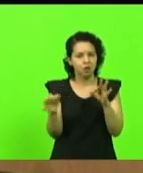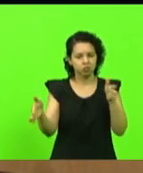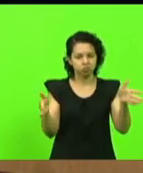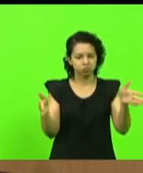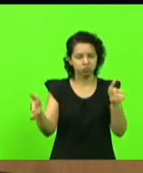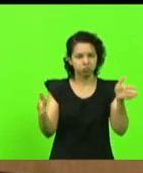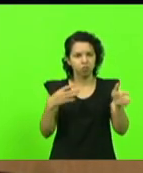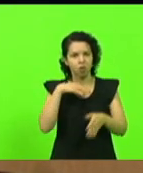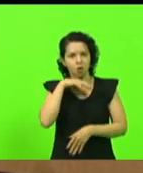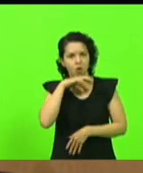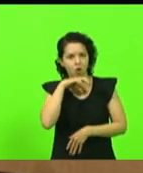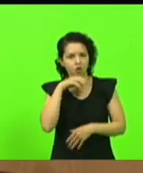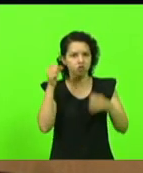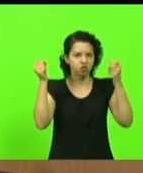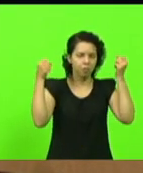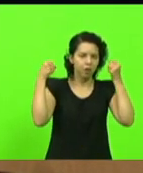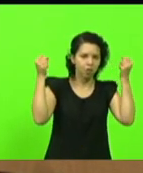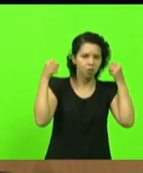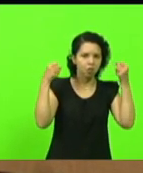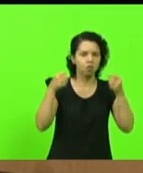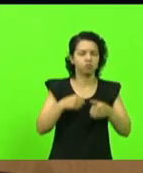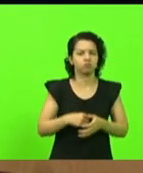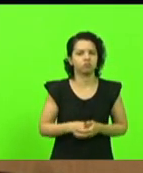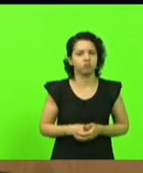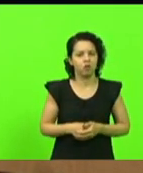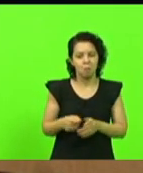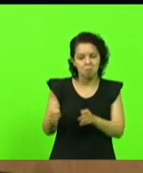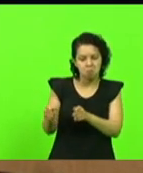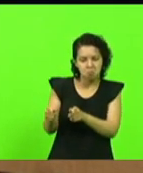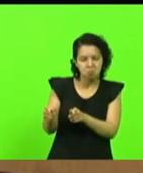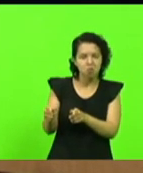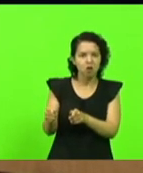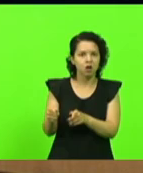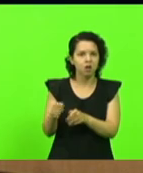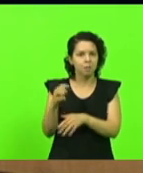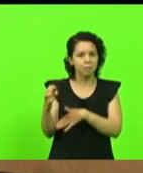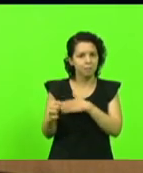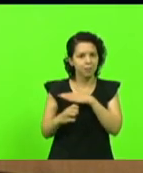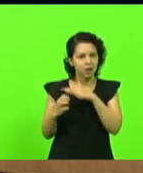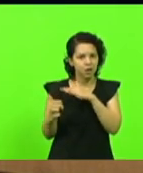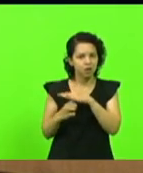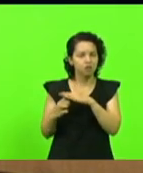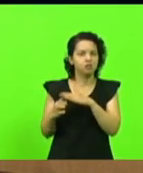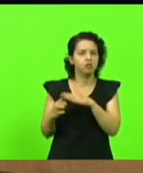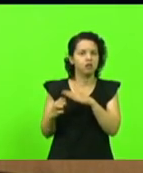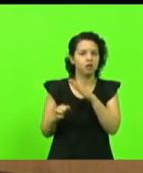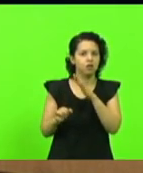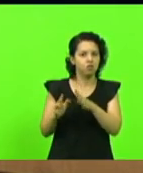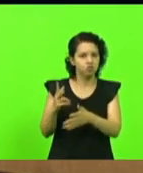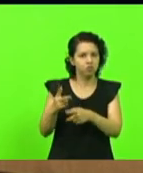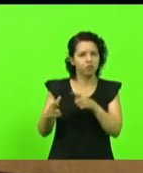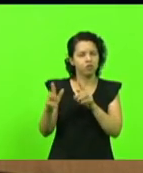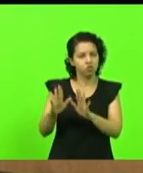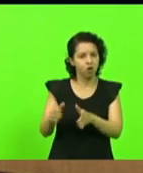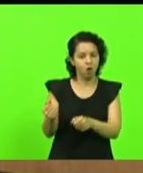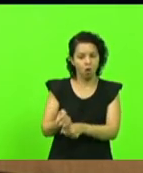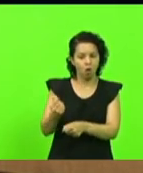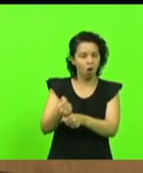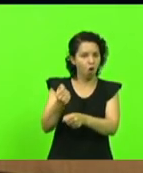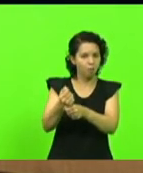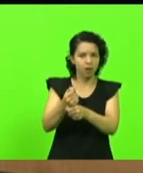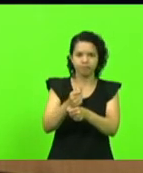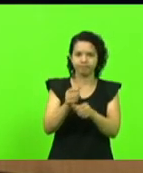Chapecó tem apenas um pequeno trecho com empresa já contratada mas a obra não começou a outra